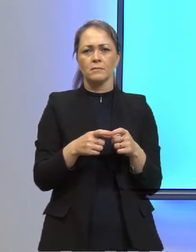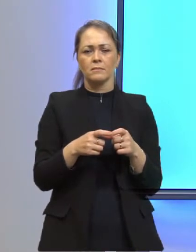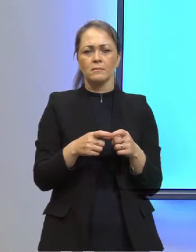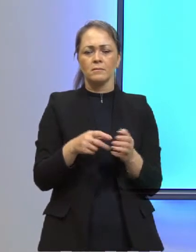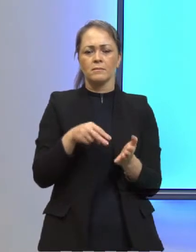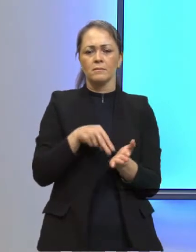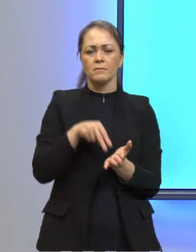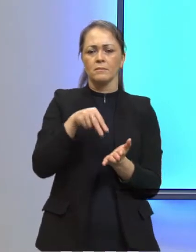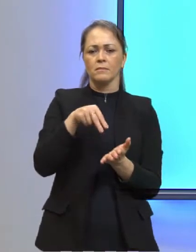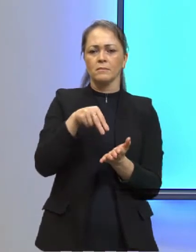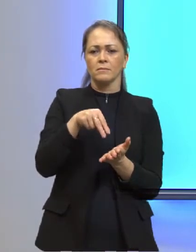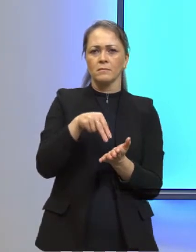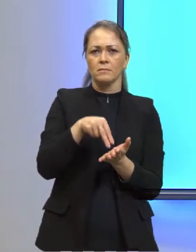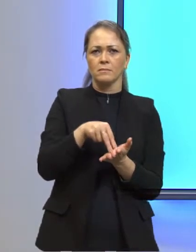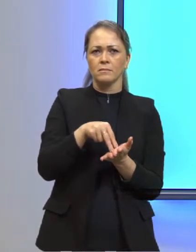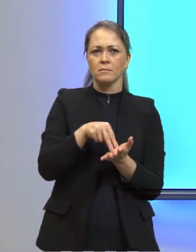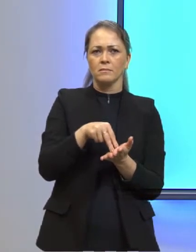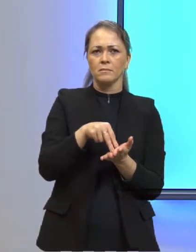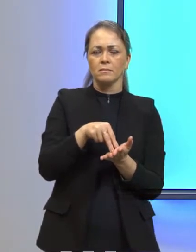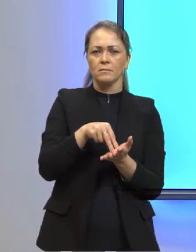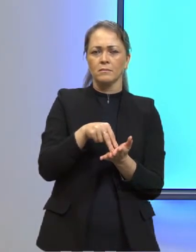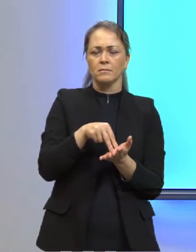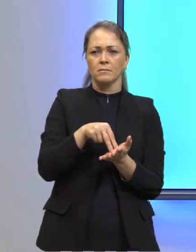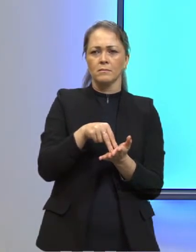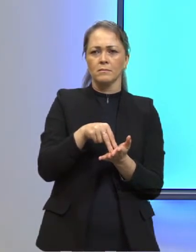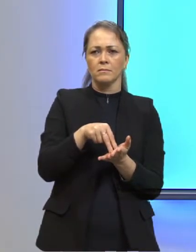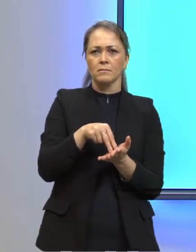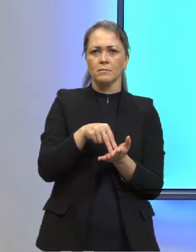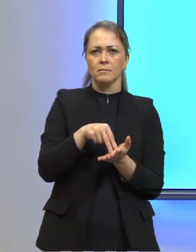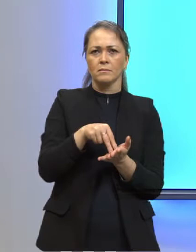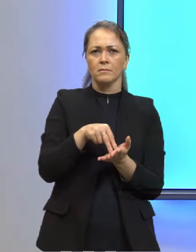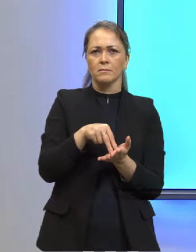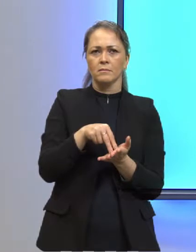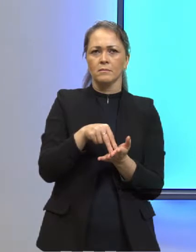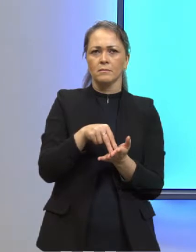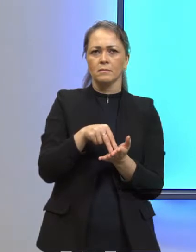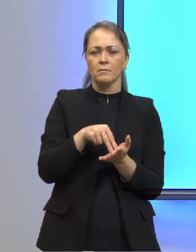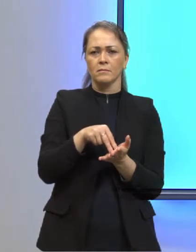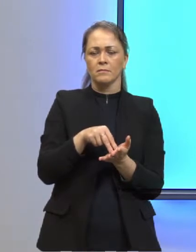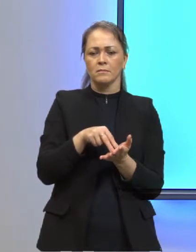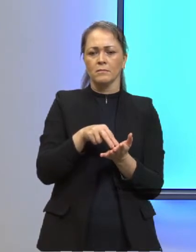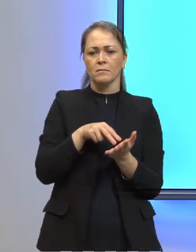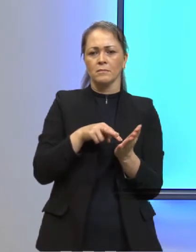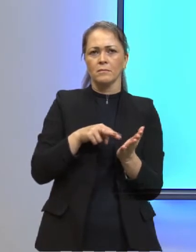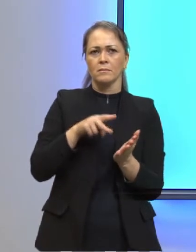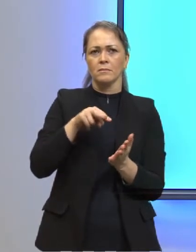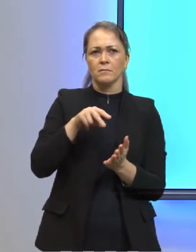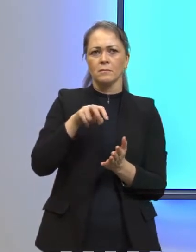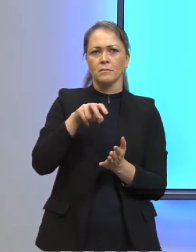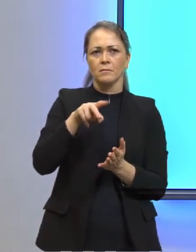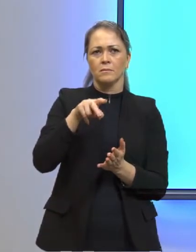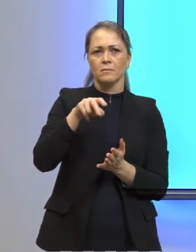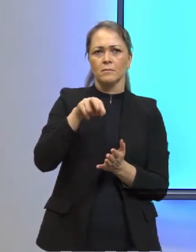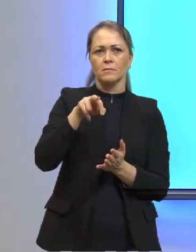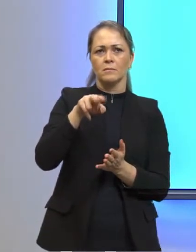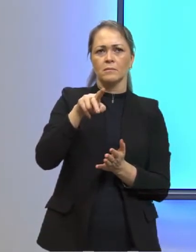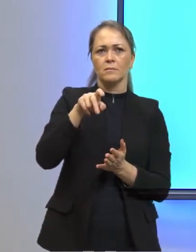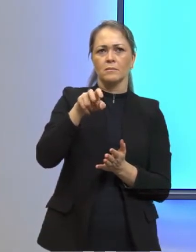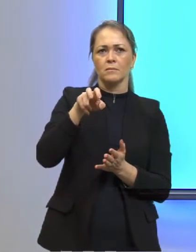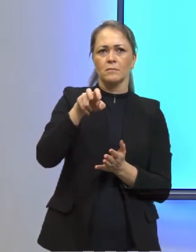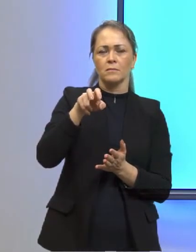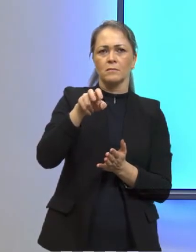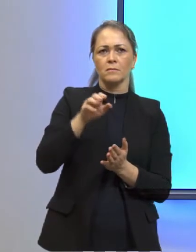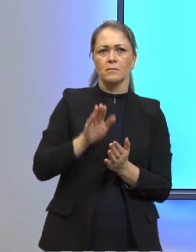pulando, como é que eu posso dizer para vocês? Eu posso estar subindo uma escada. Eu não tenho como